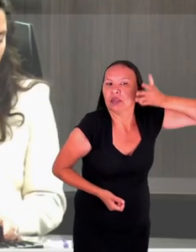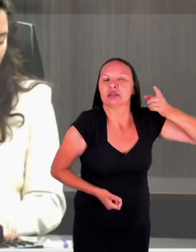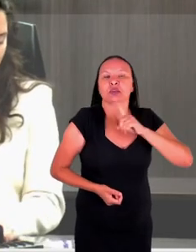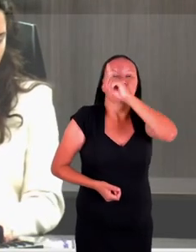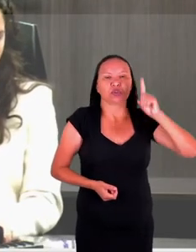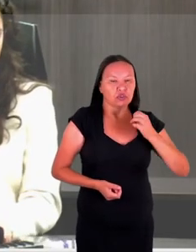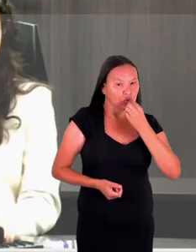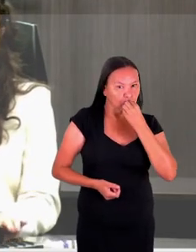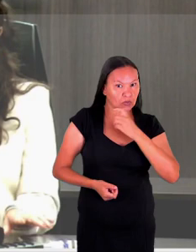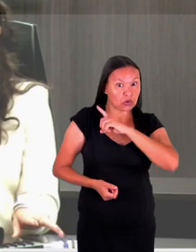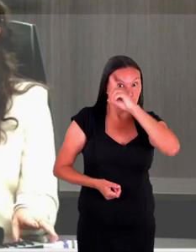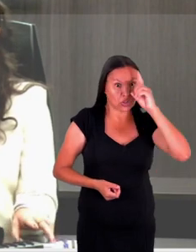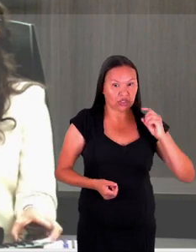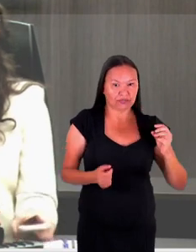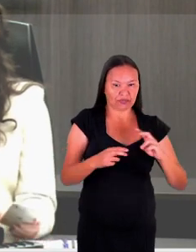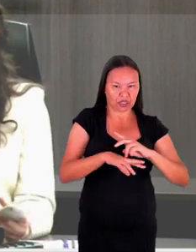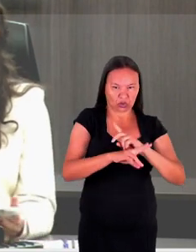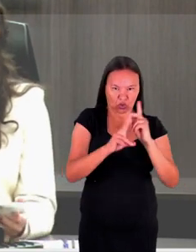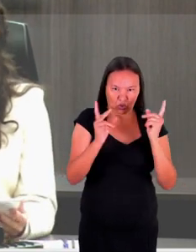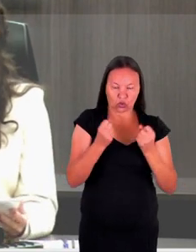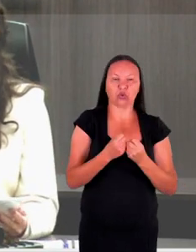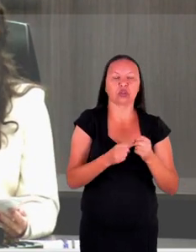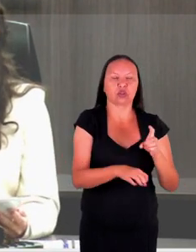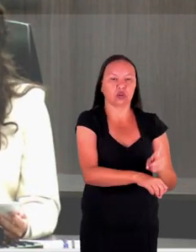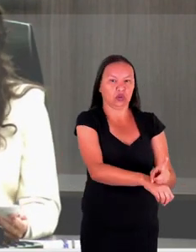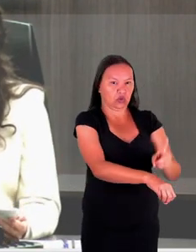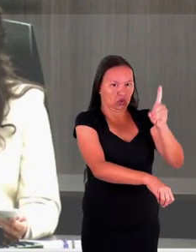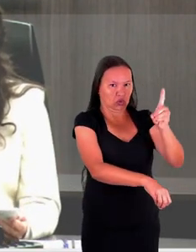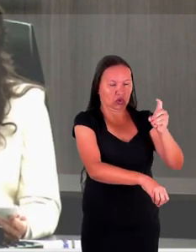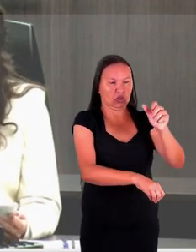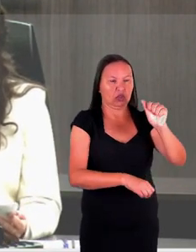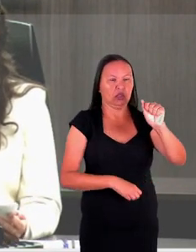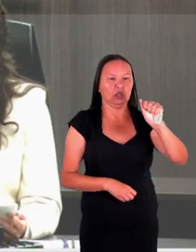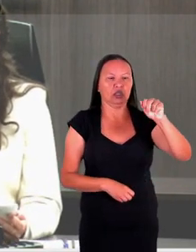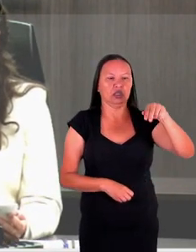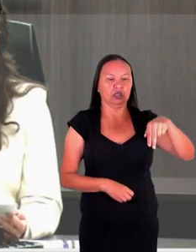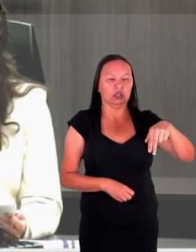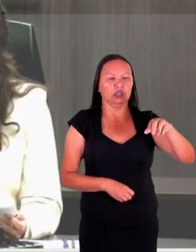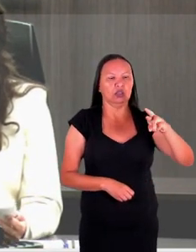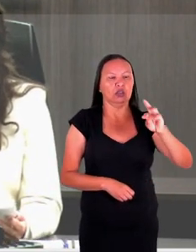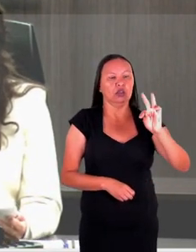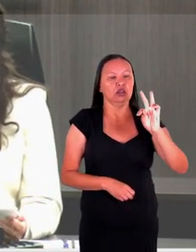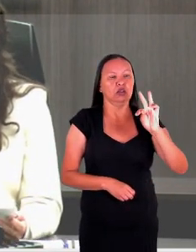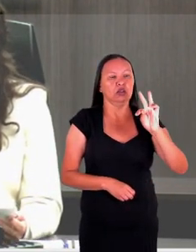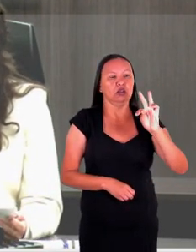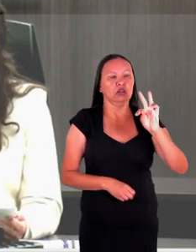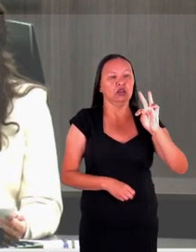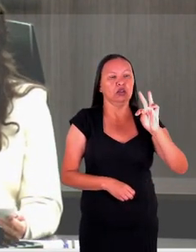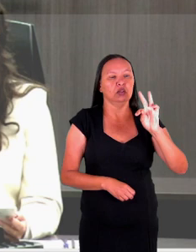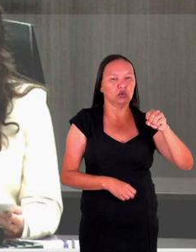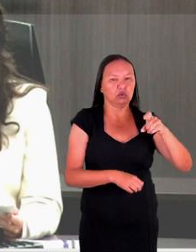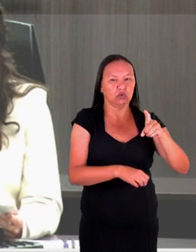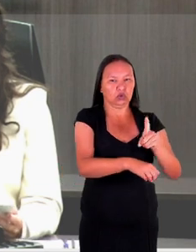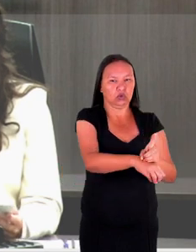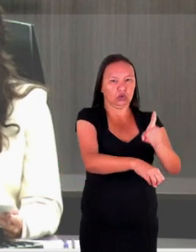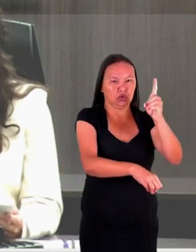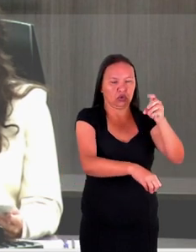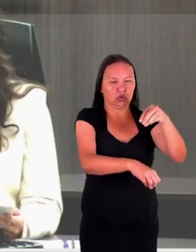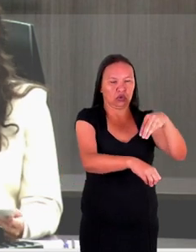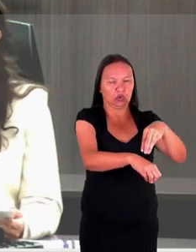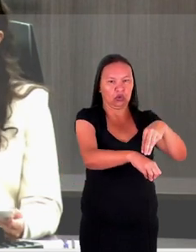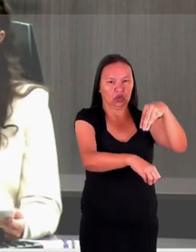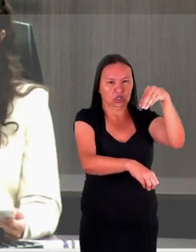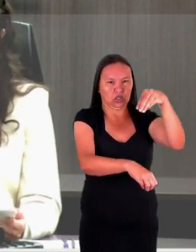Bom dia a todos. Doutor Antônio Suxberger, é doutor e mestre em Direito, pós